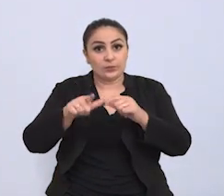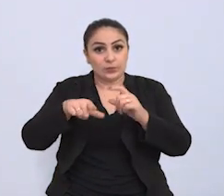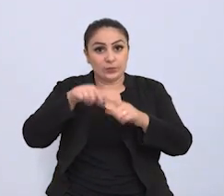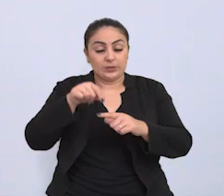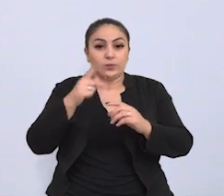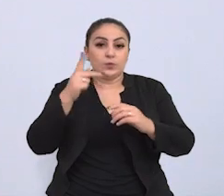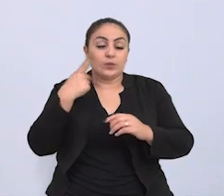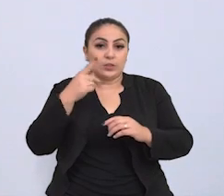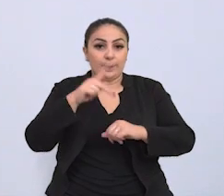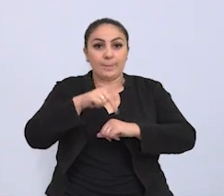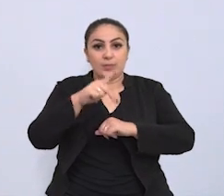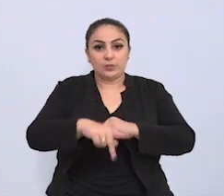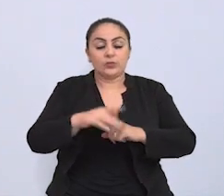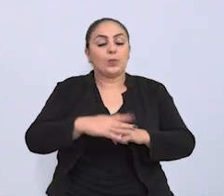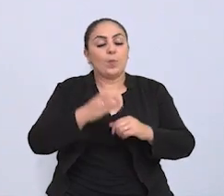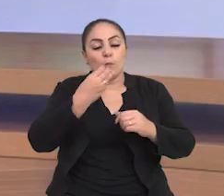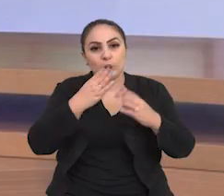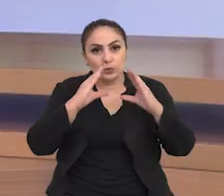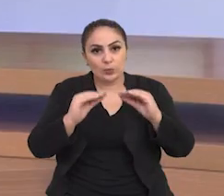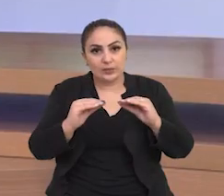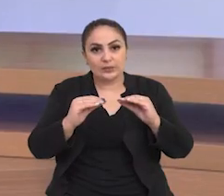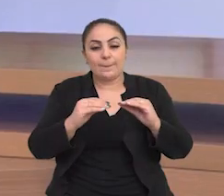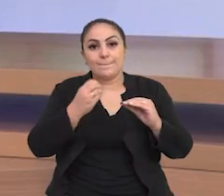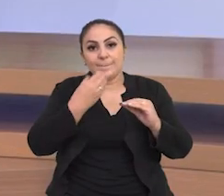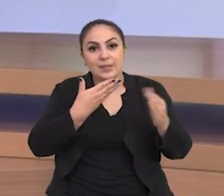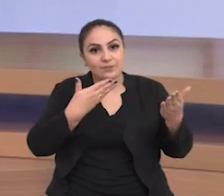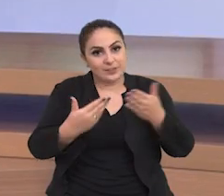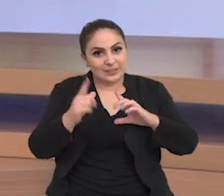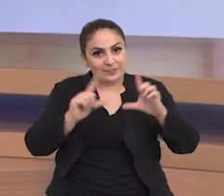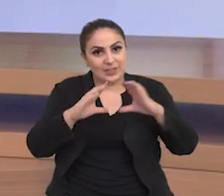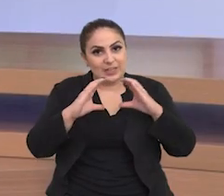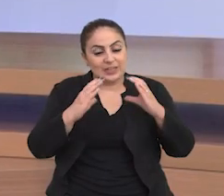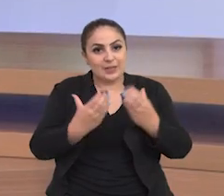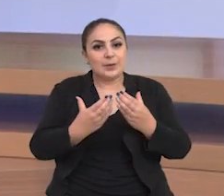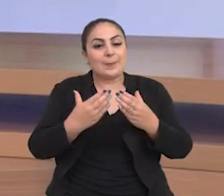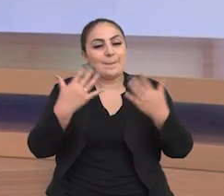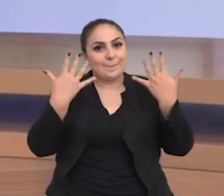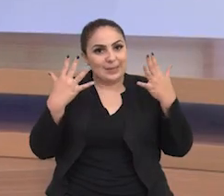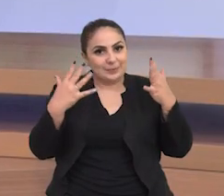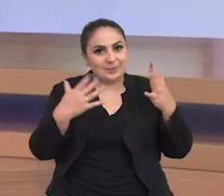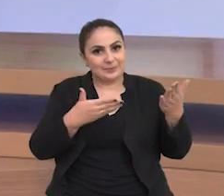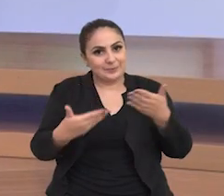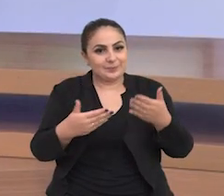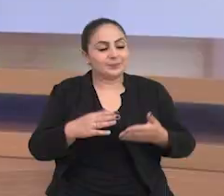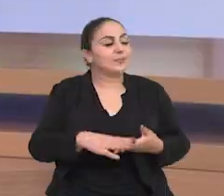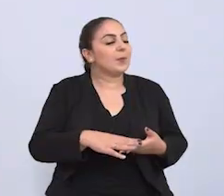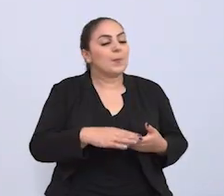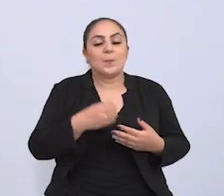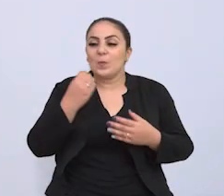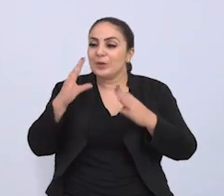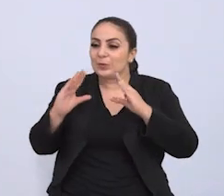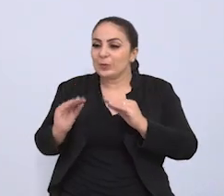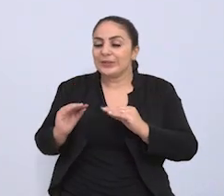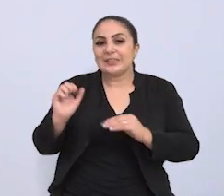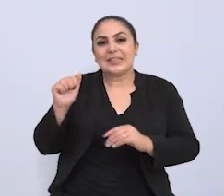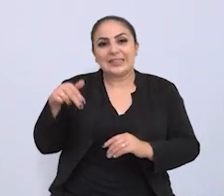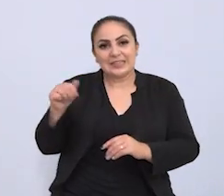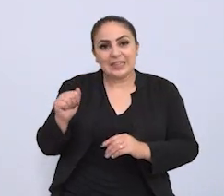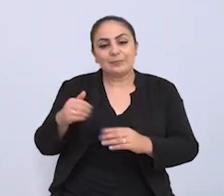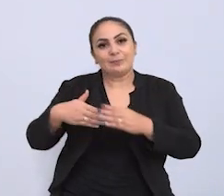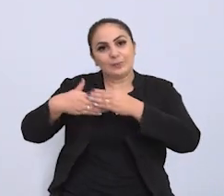passo fundo. Boa noite, Ada. Seja bem-vindo à TV Câmara e parabéns pela eleição. Boa noite, Ana.